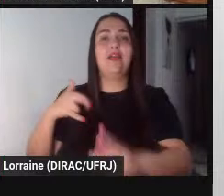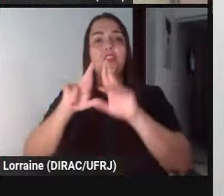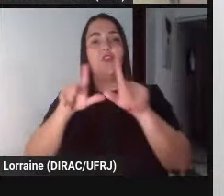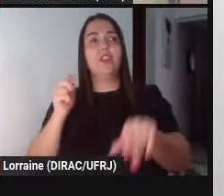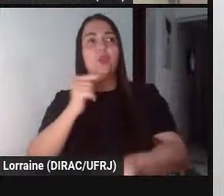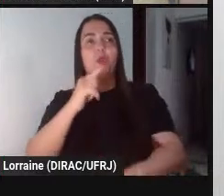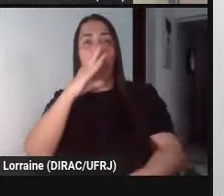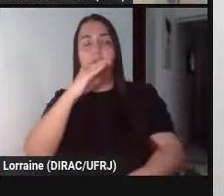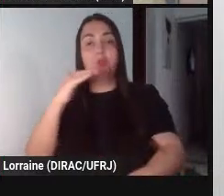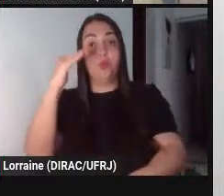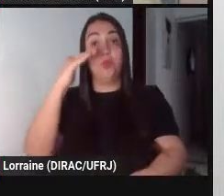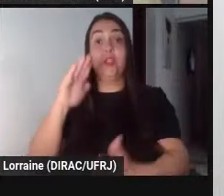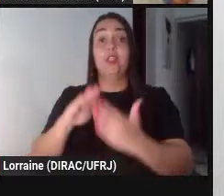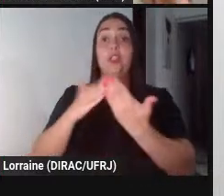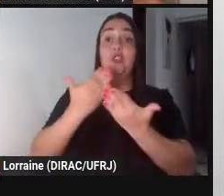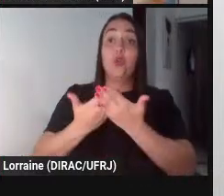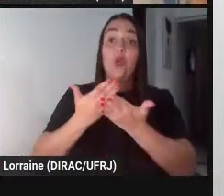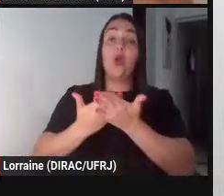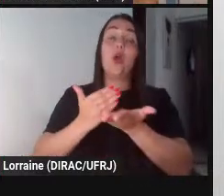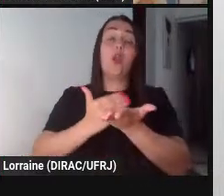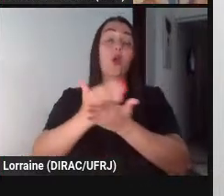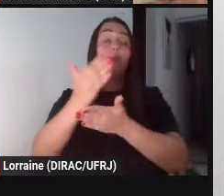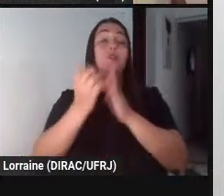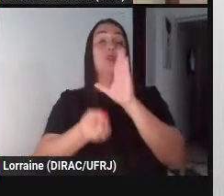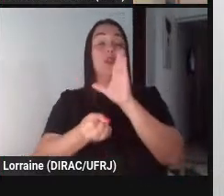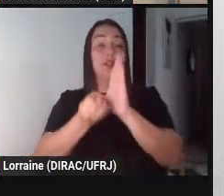quando a escola começa a existir como a instituição